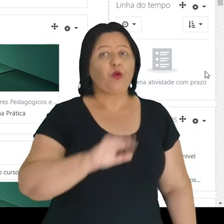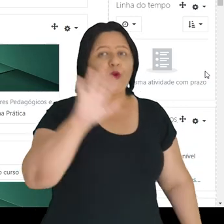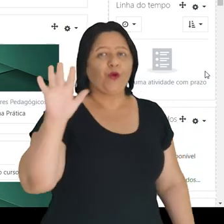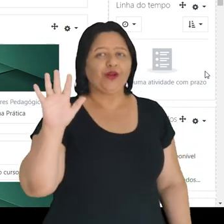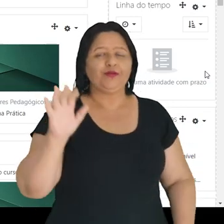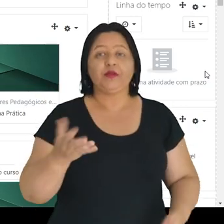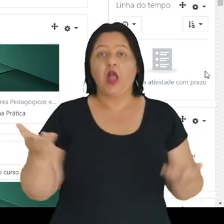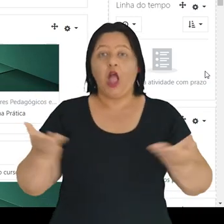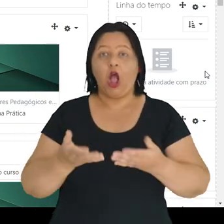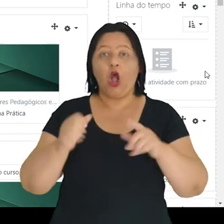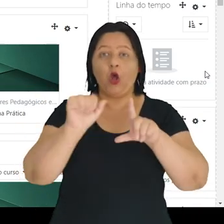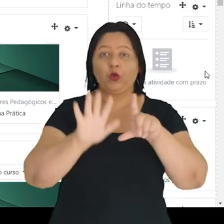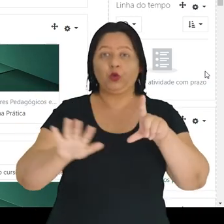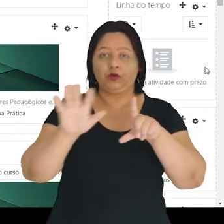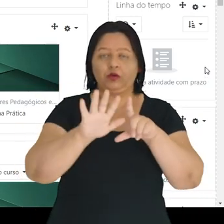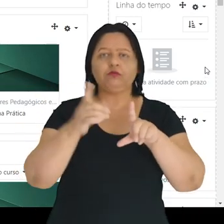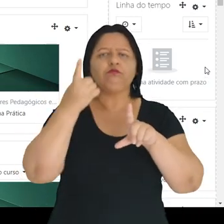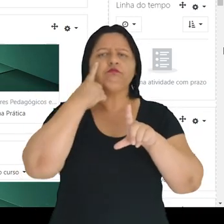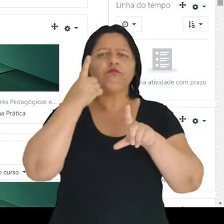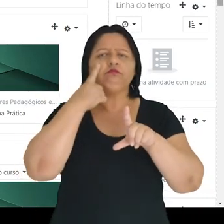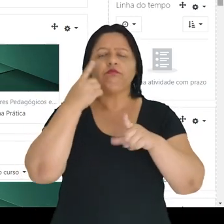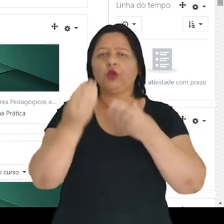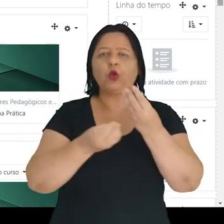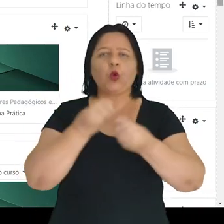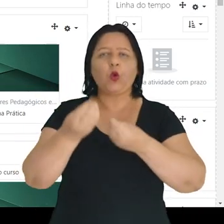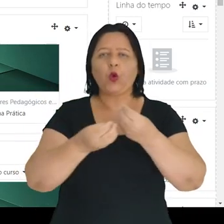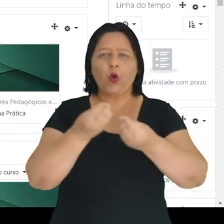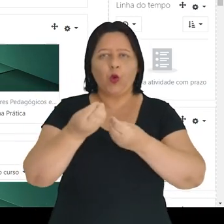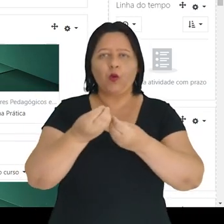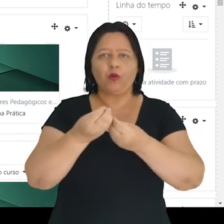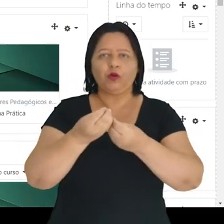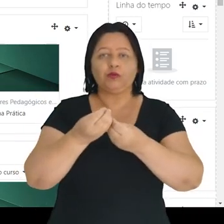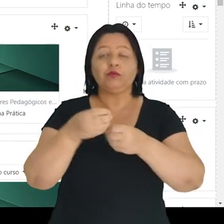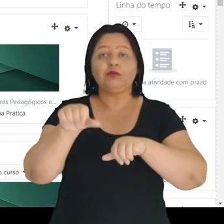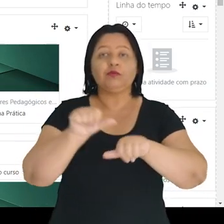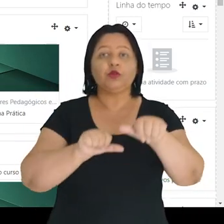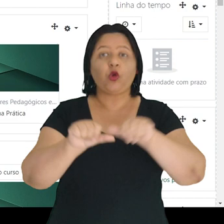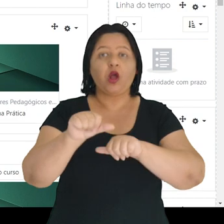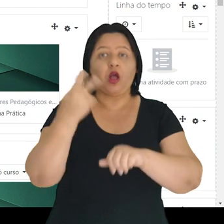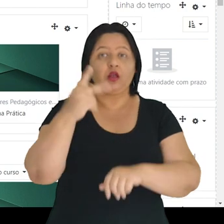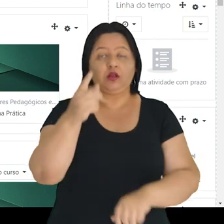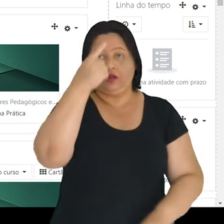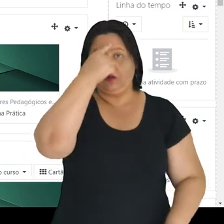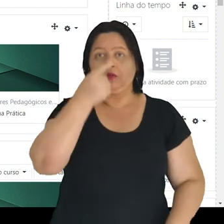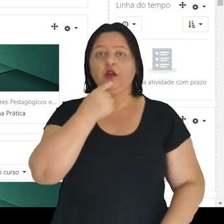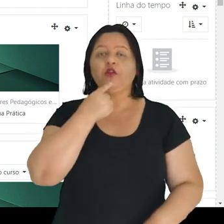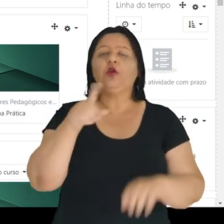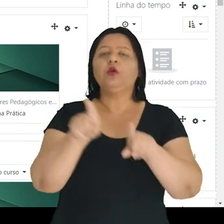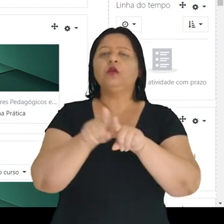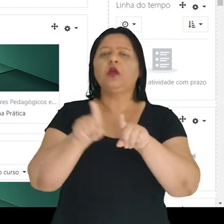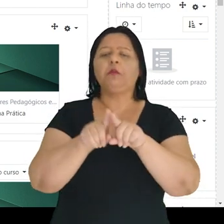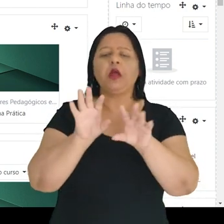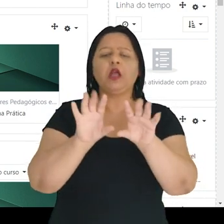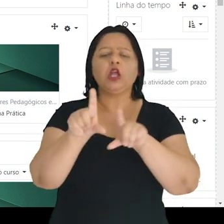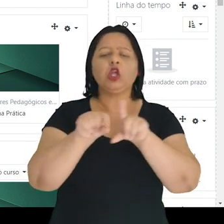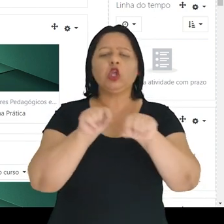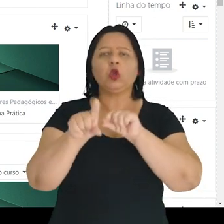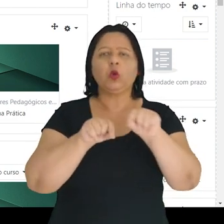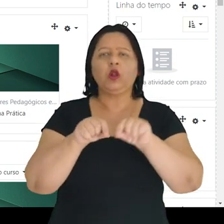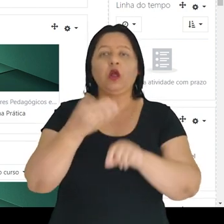Olá! Neste tutorial, vamos verificar como atualizar o perfil e configurar as